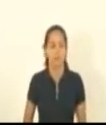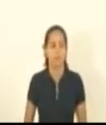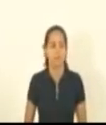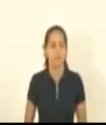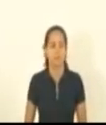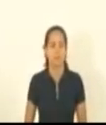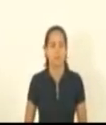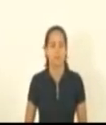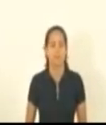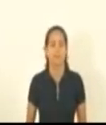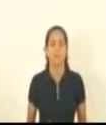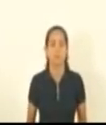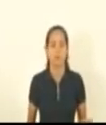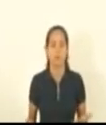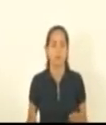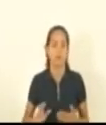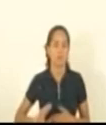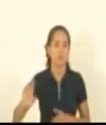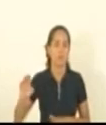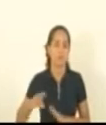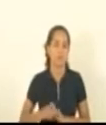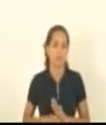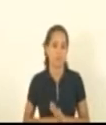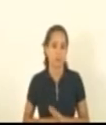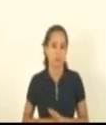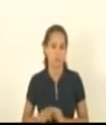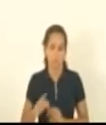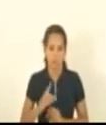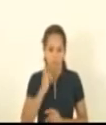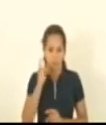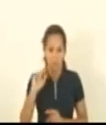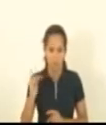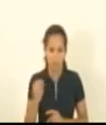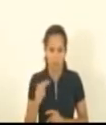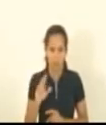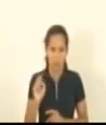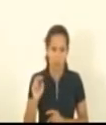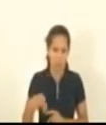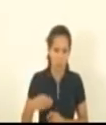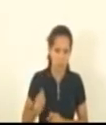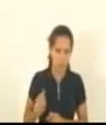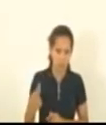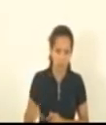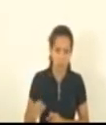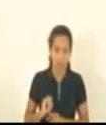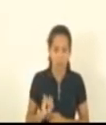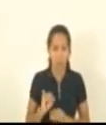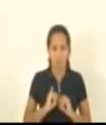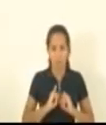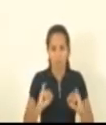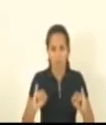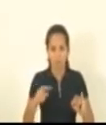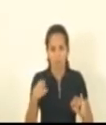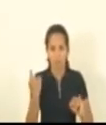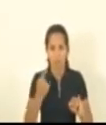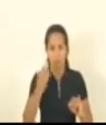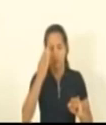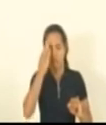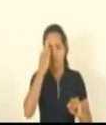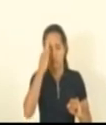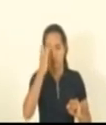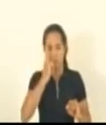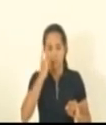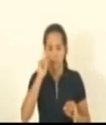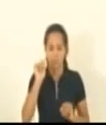presidente pela ordem o deputado o deputado já se encontra aqui mas só para informar que nós ouvimos aqui o deputado